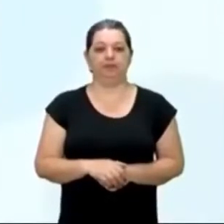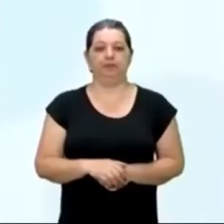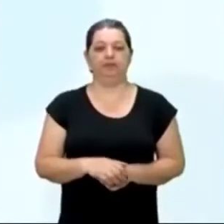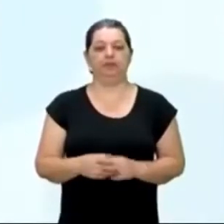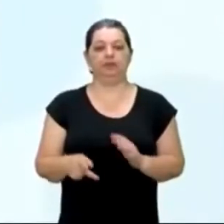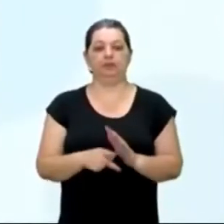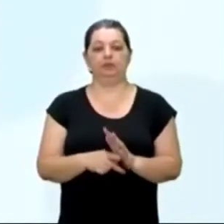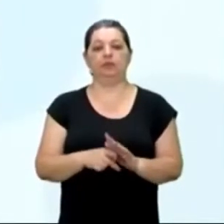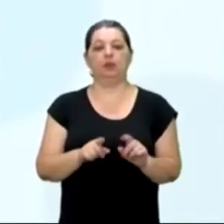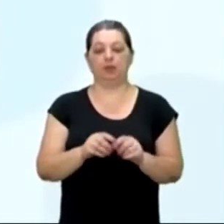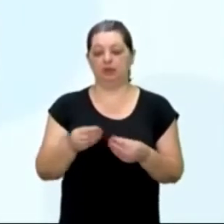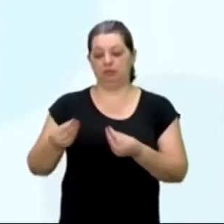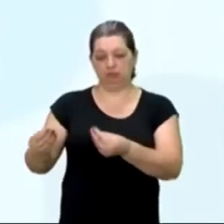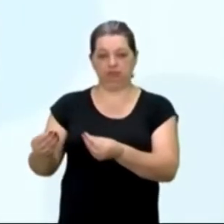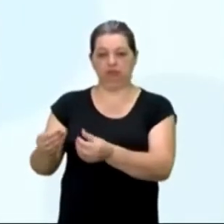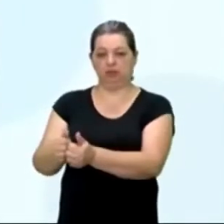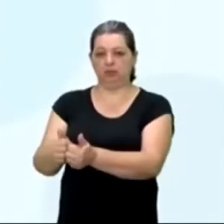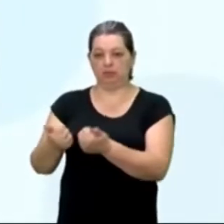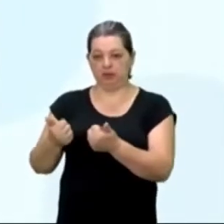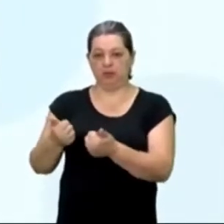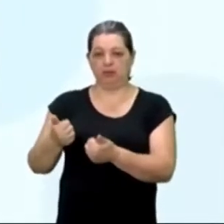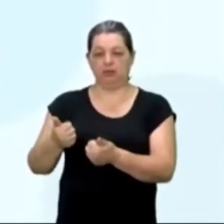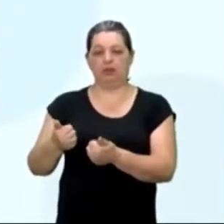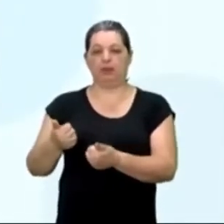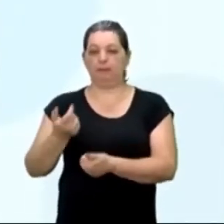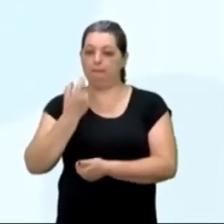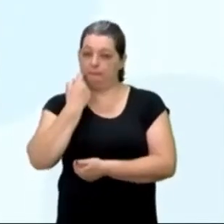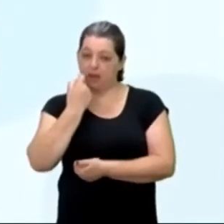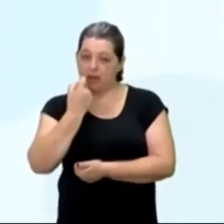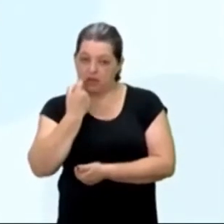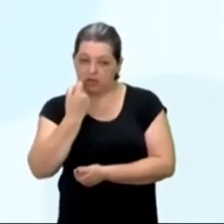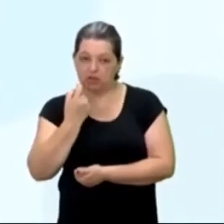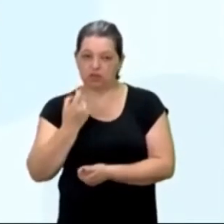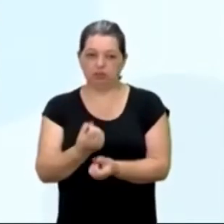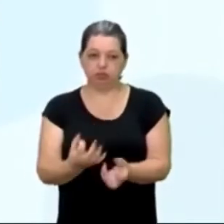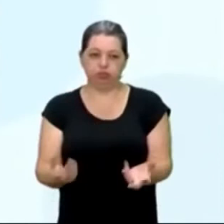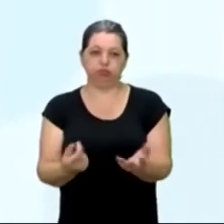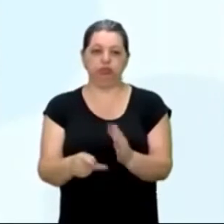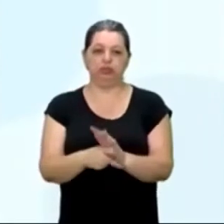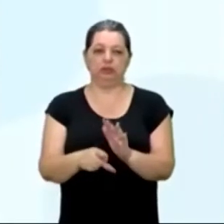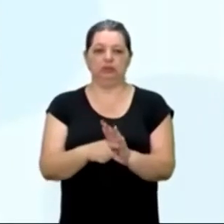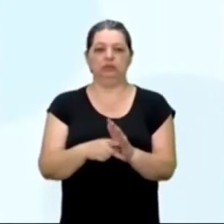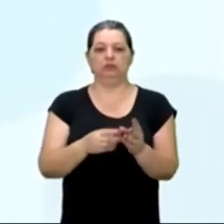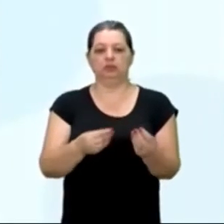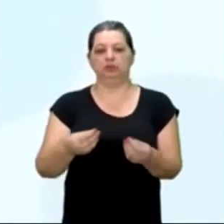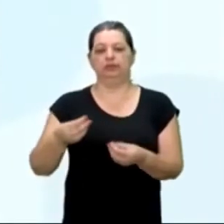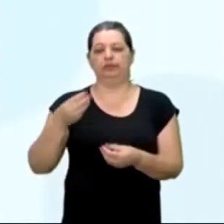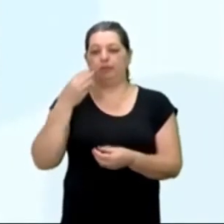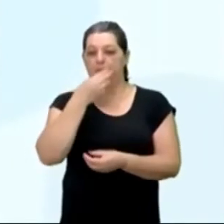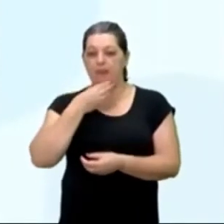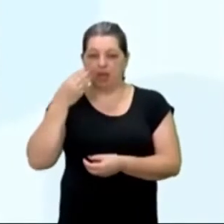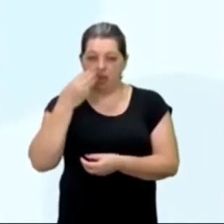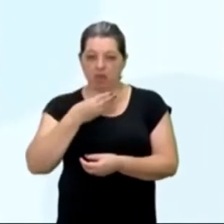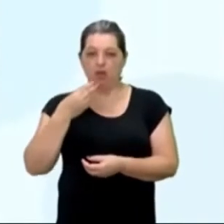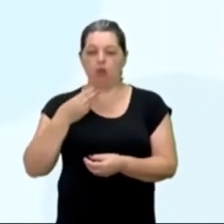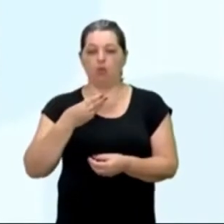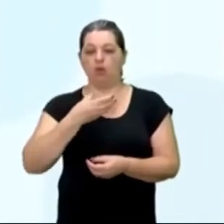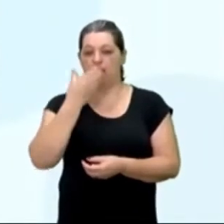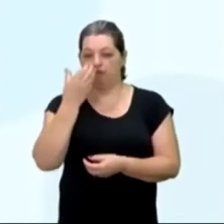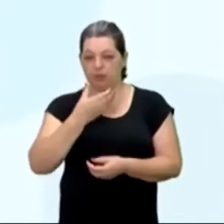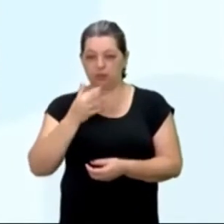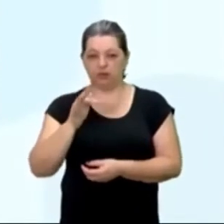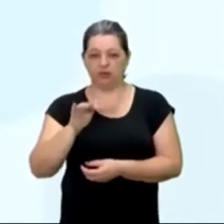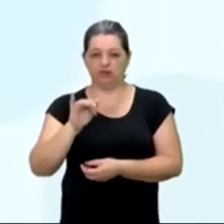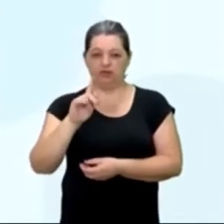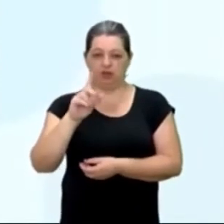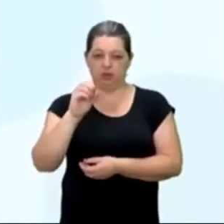deram-lhes ali de comer, pão e peixe cozido, confeitos, fartéis, mel e figos passados, não quiseram comer nada